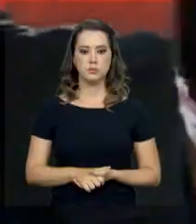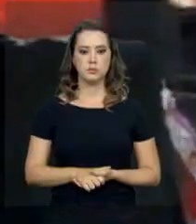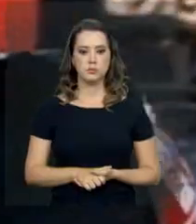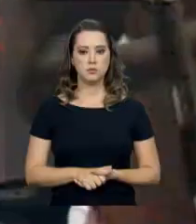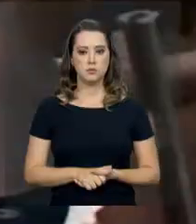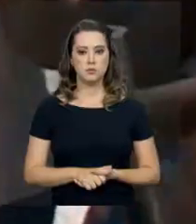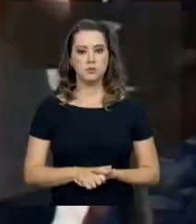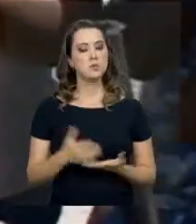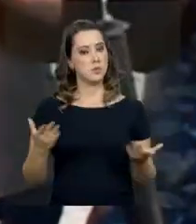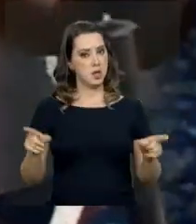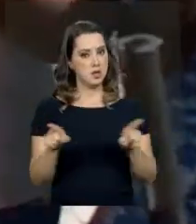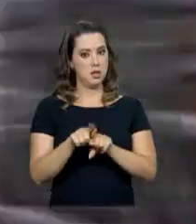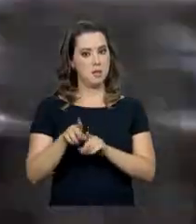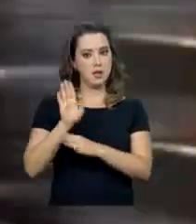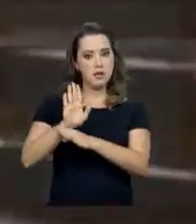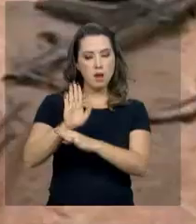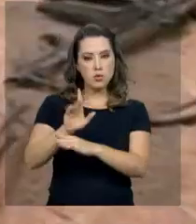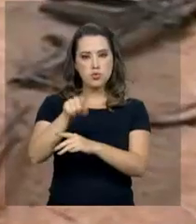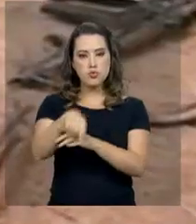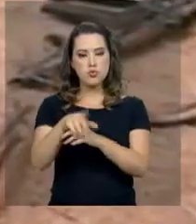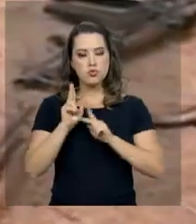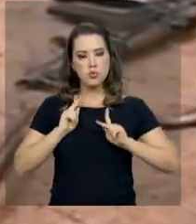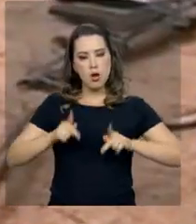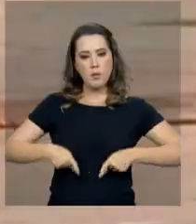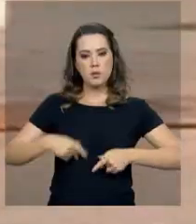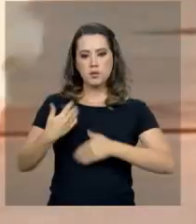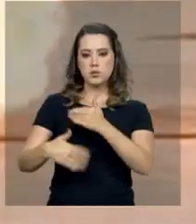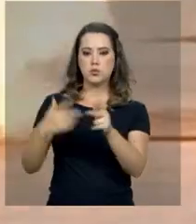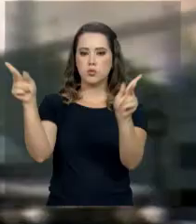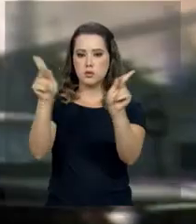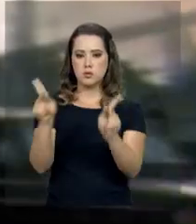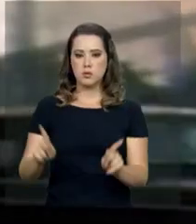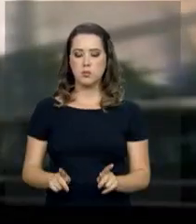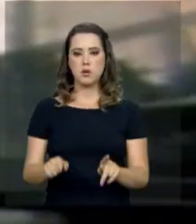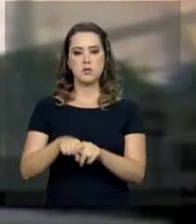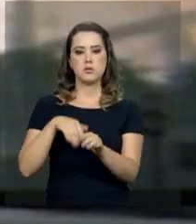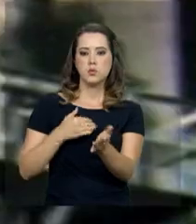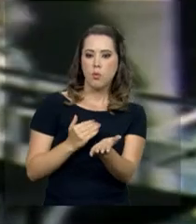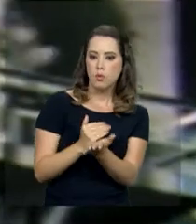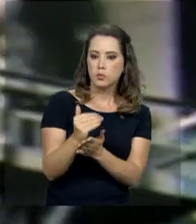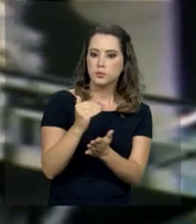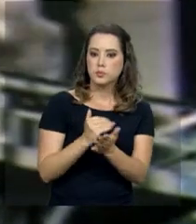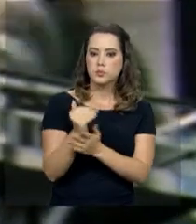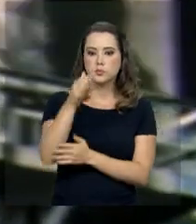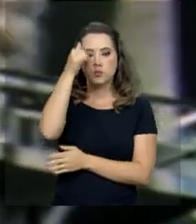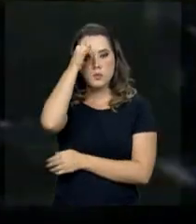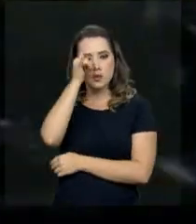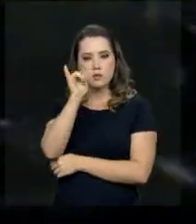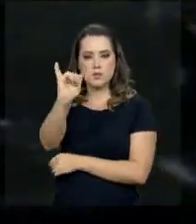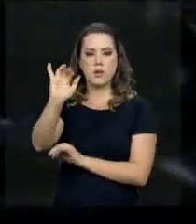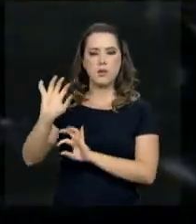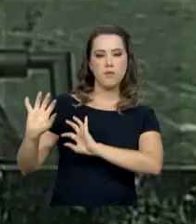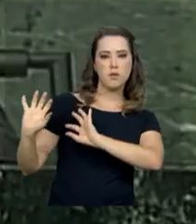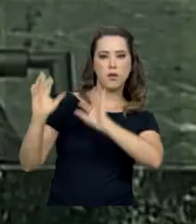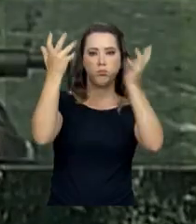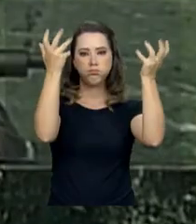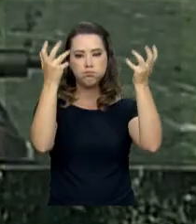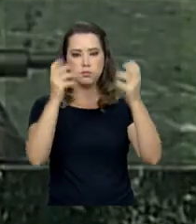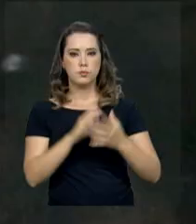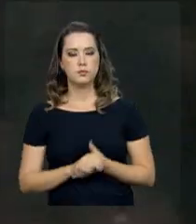Além de ações humanitárias, manutenção da paz e iniciativas contra as mudanças climáticas.